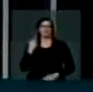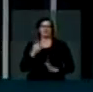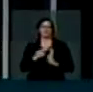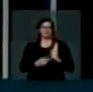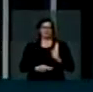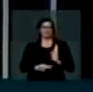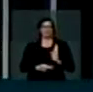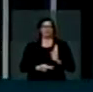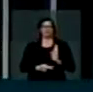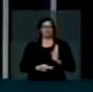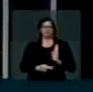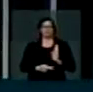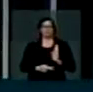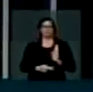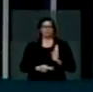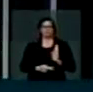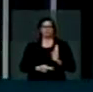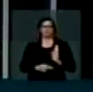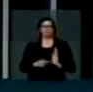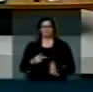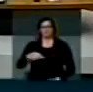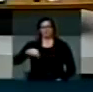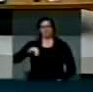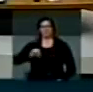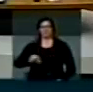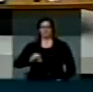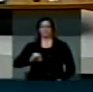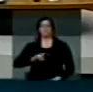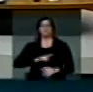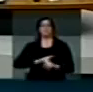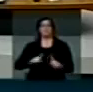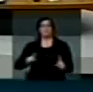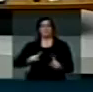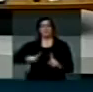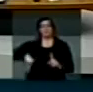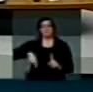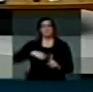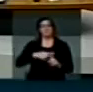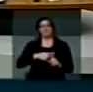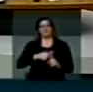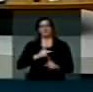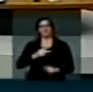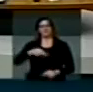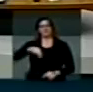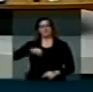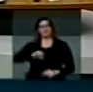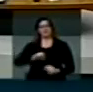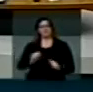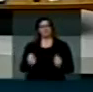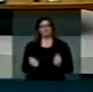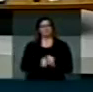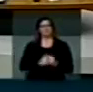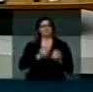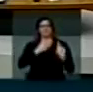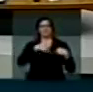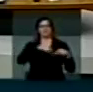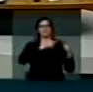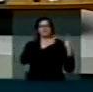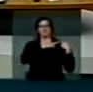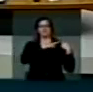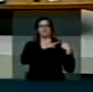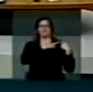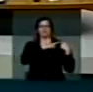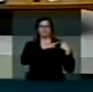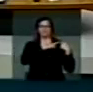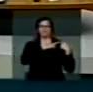do Plano Nacional de Educação, mas atribuindo no Plano Nacional de Educação uma responsabilidade que